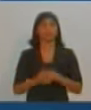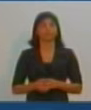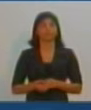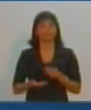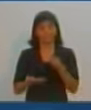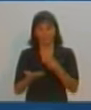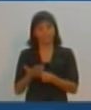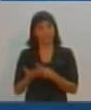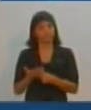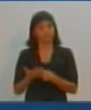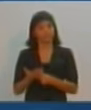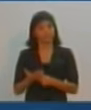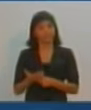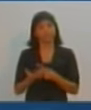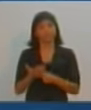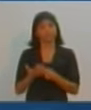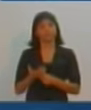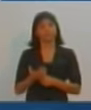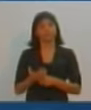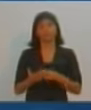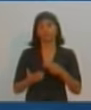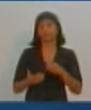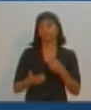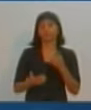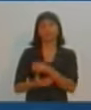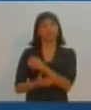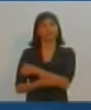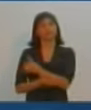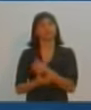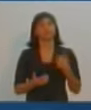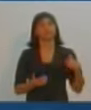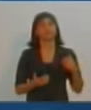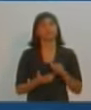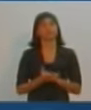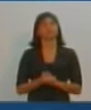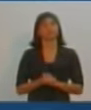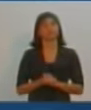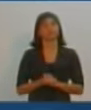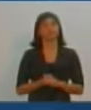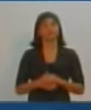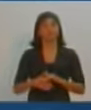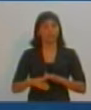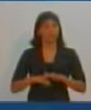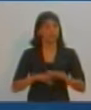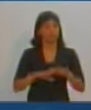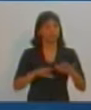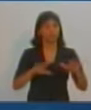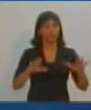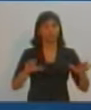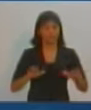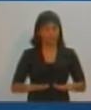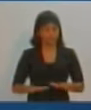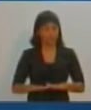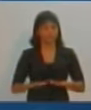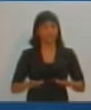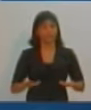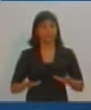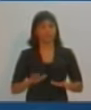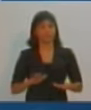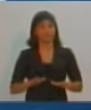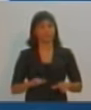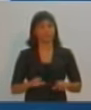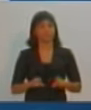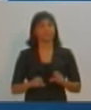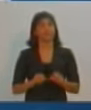garantia posterior no ensino fundamental, de que nós possamos ter efetivamente todas as crianças alfabetizadas até os oito anos. Então,